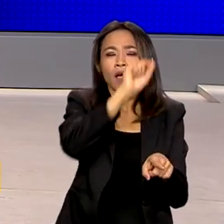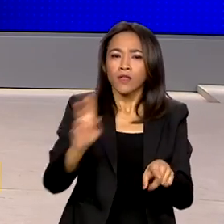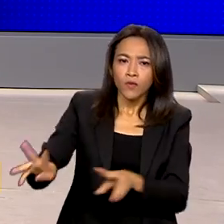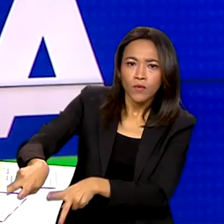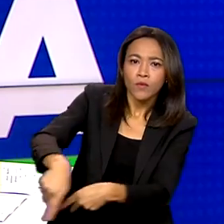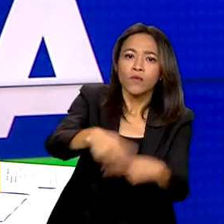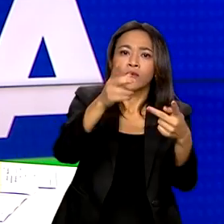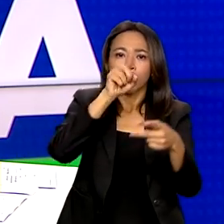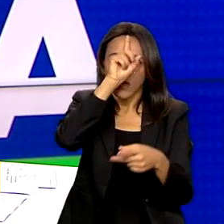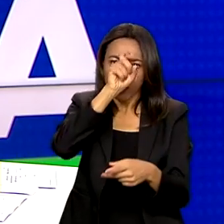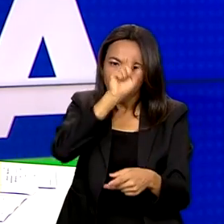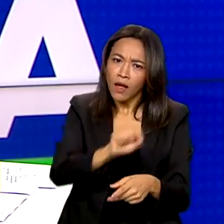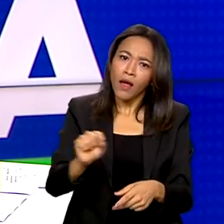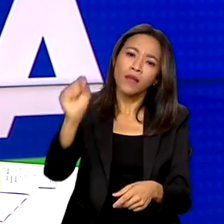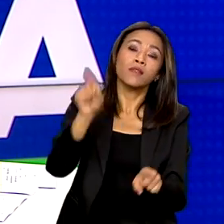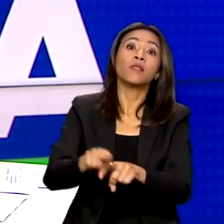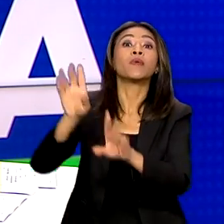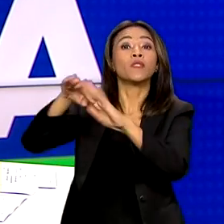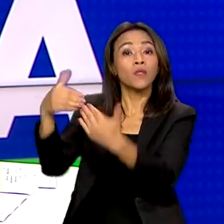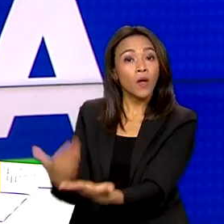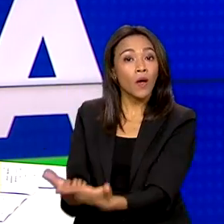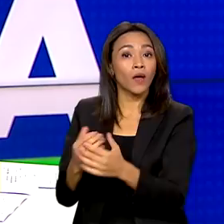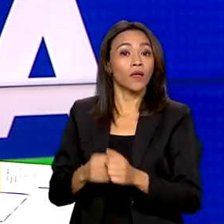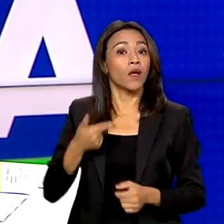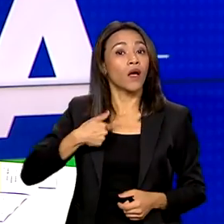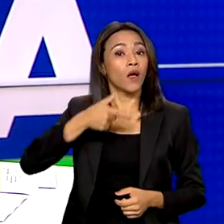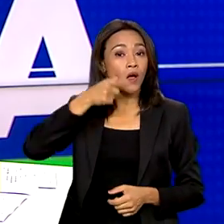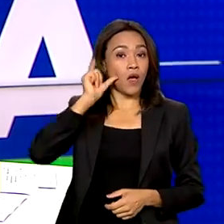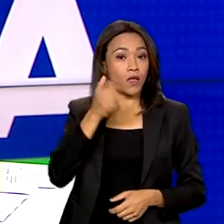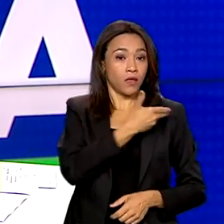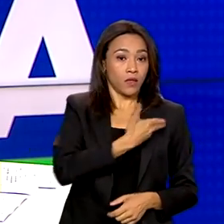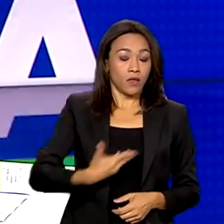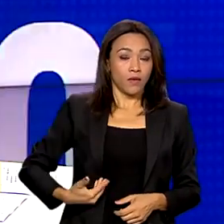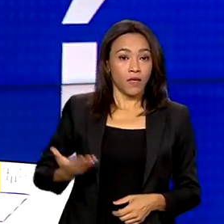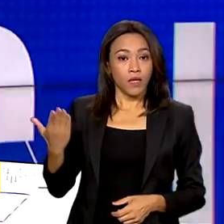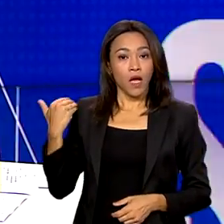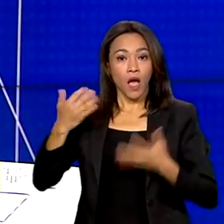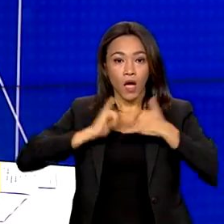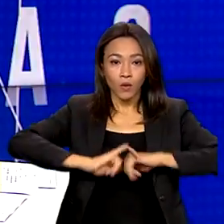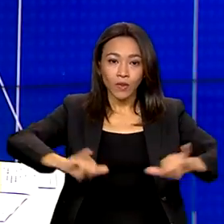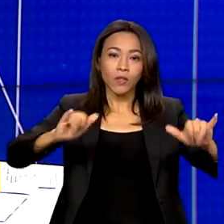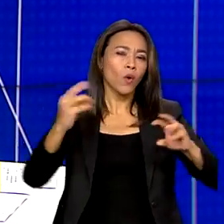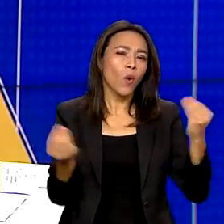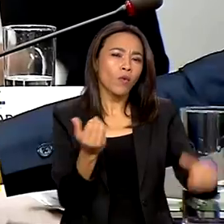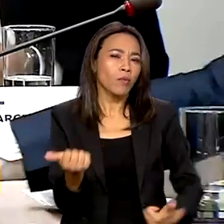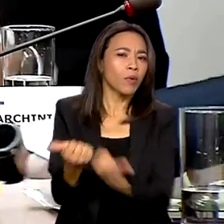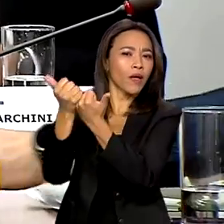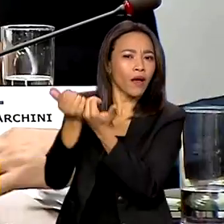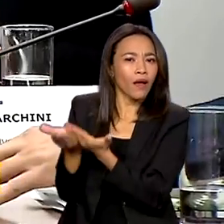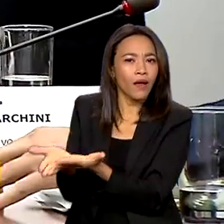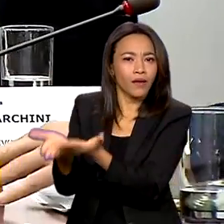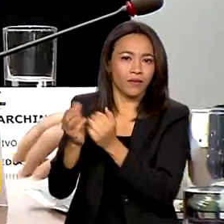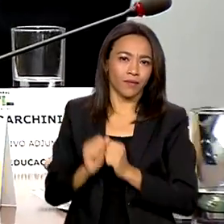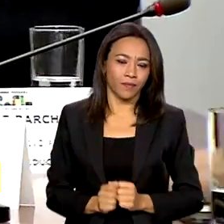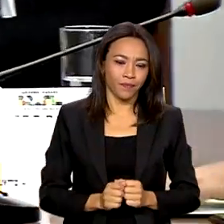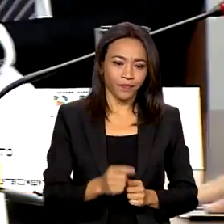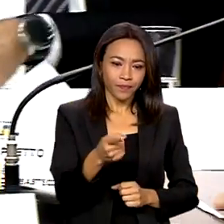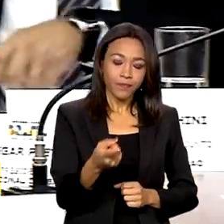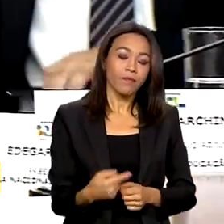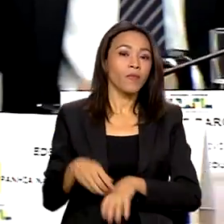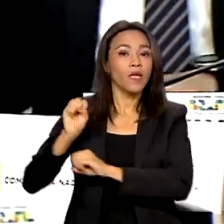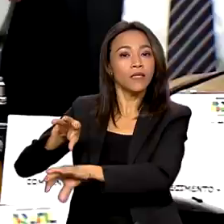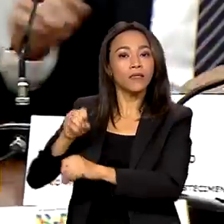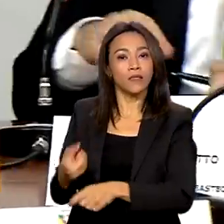hospitais. E ontem o governo anunciou uma força tarefa para ampliar essas compras. Educação, saúde,